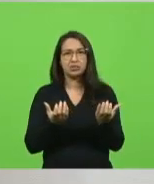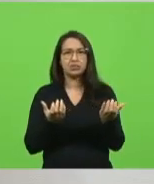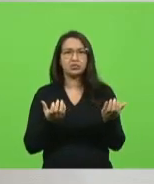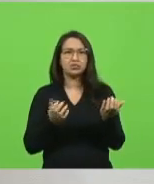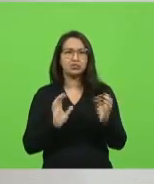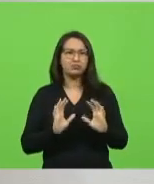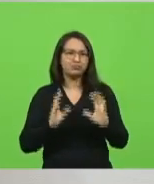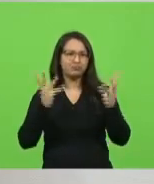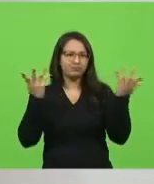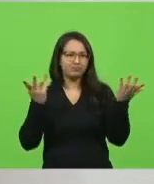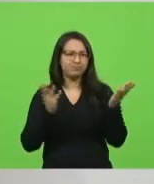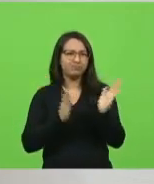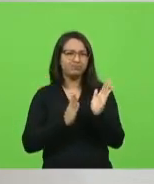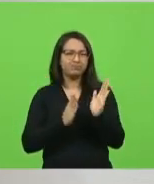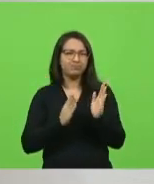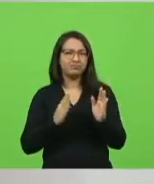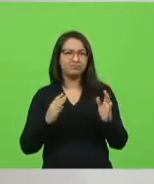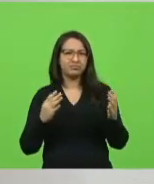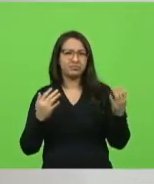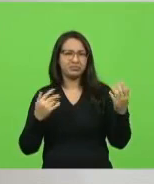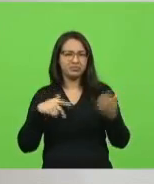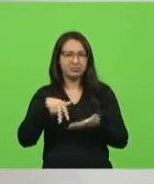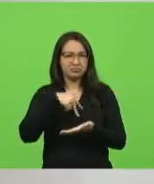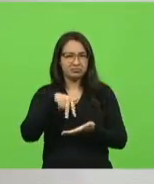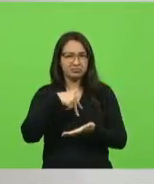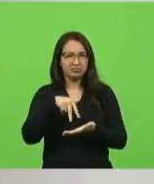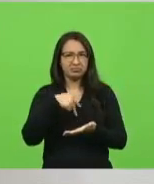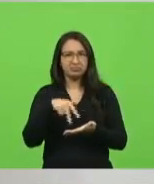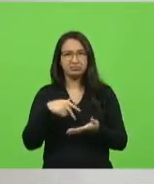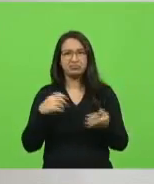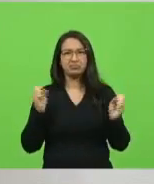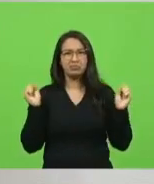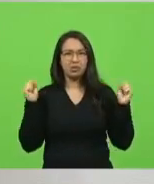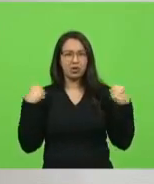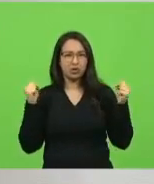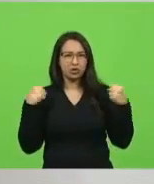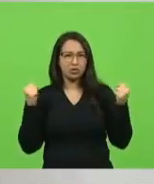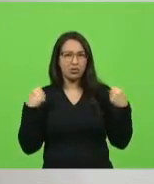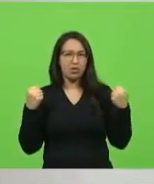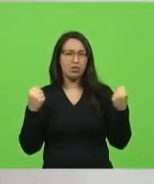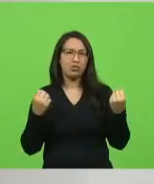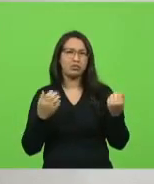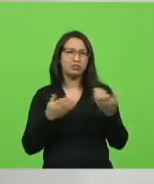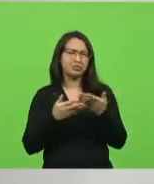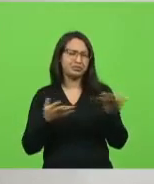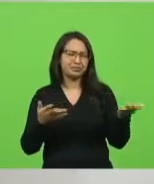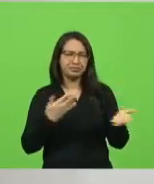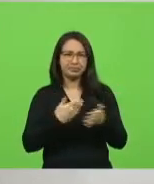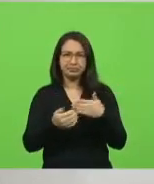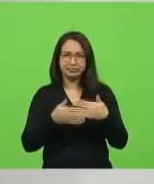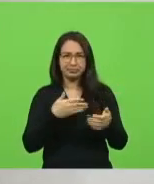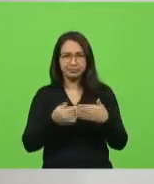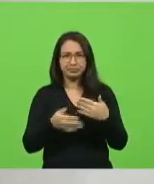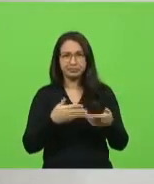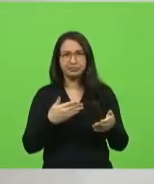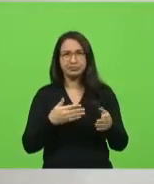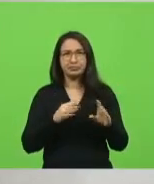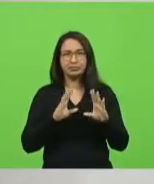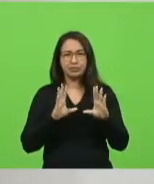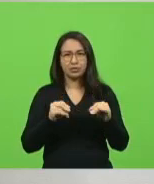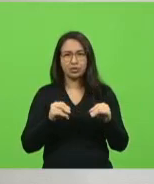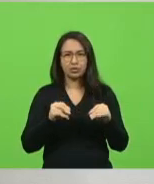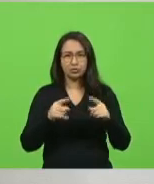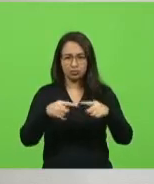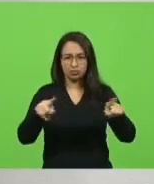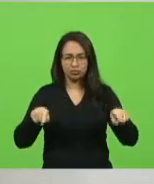shows, festas, eventos esportivos e culturais, espetáculos em geral, salões